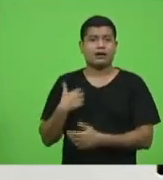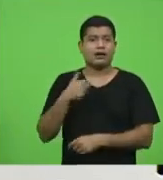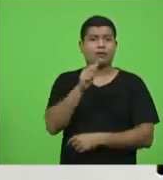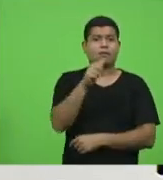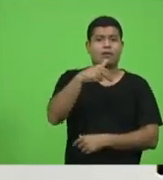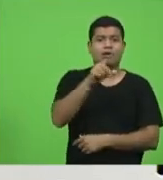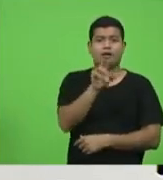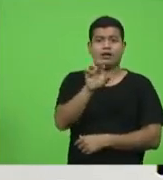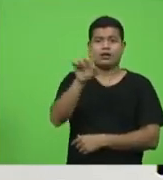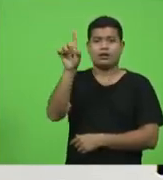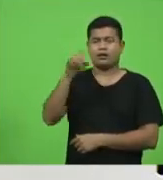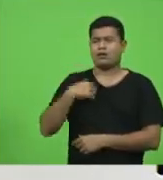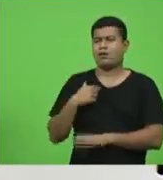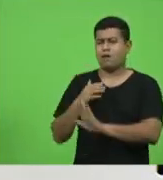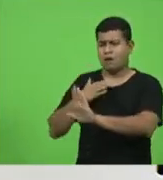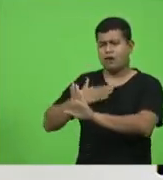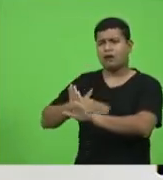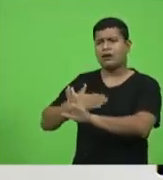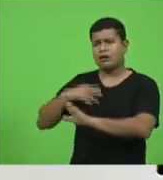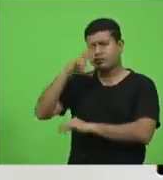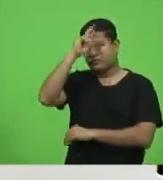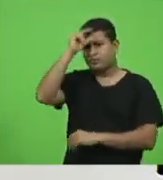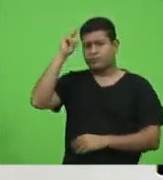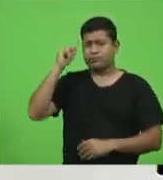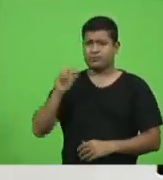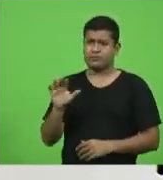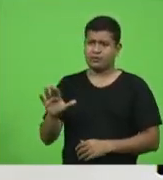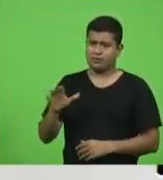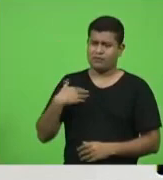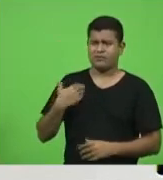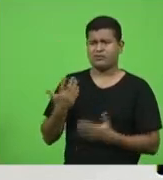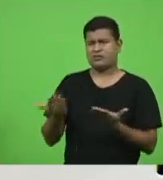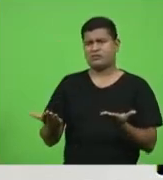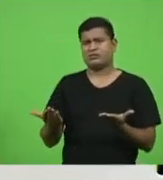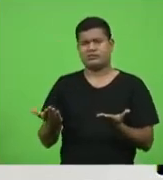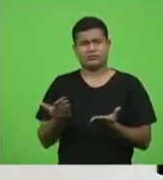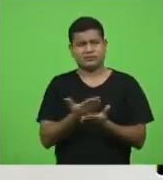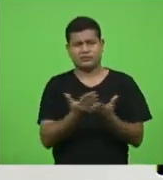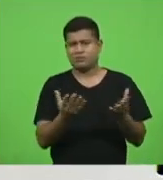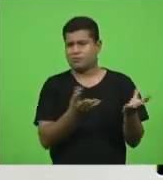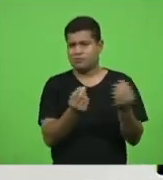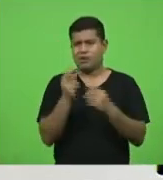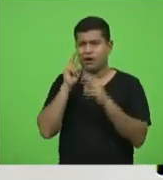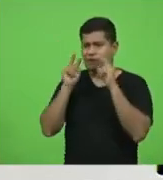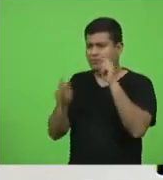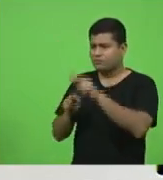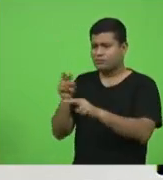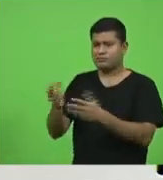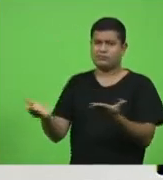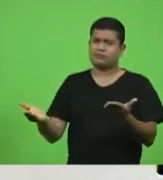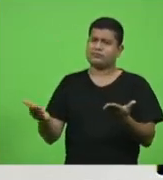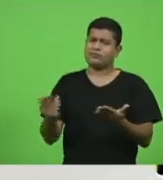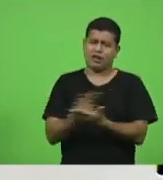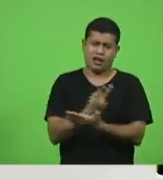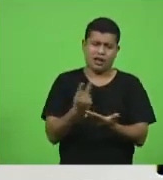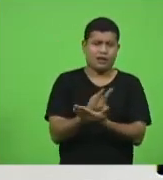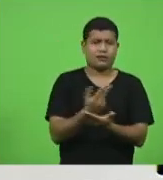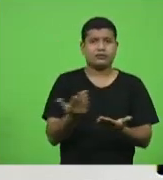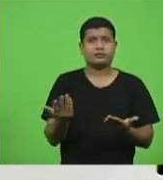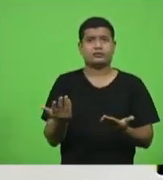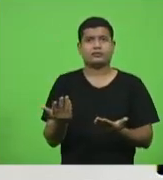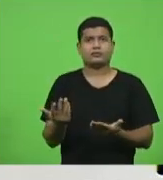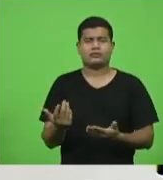Mota dizer prefeito o senhor está arranhando a imagem de Santa Catarina ai como eu tenho que me